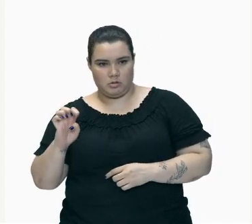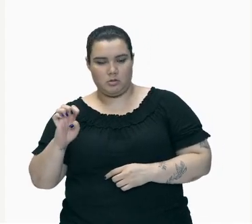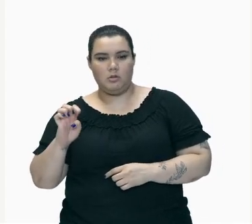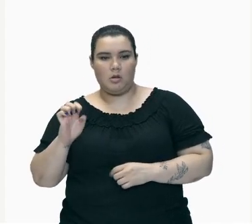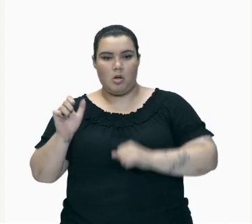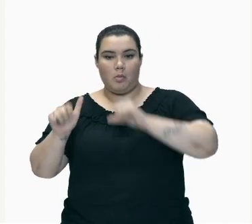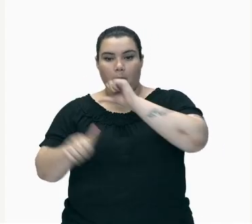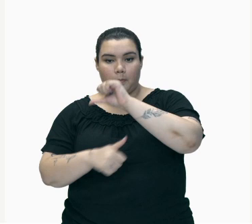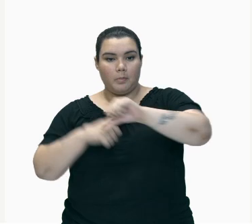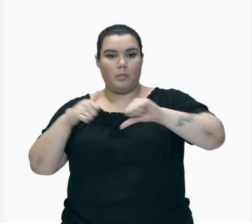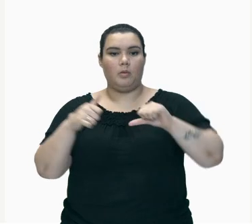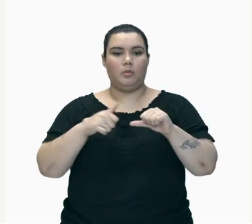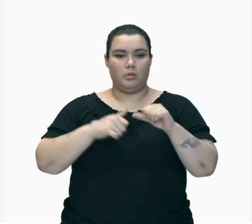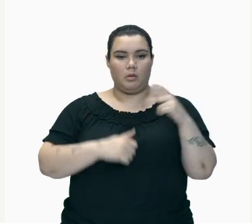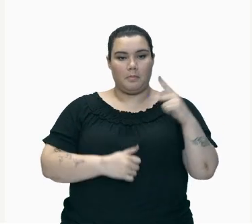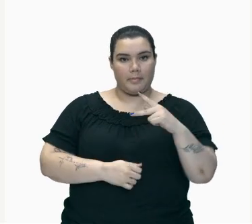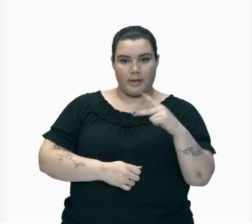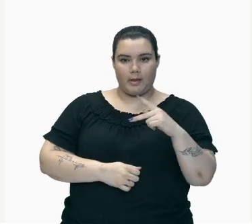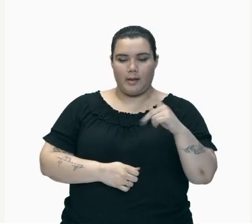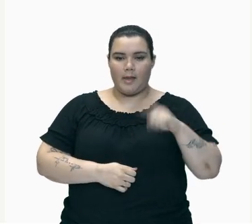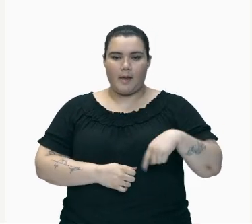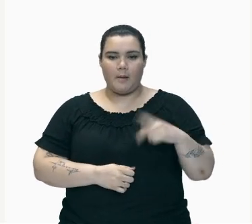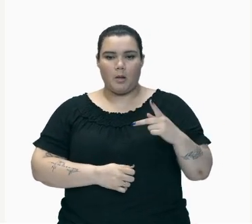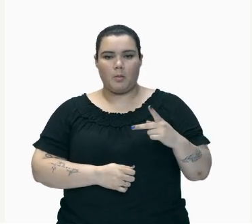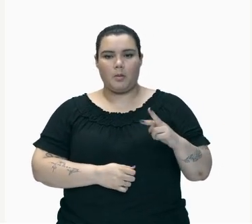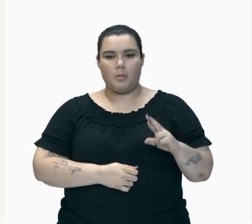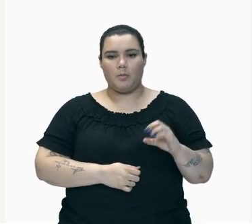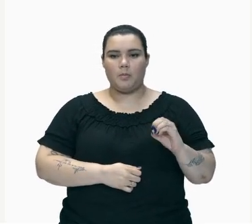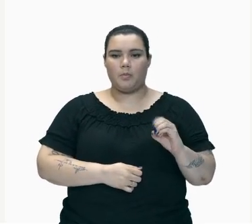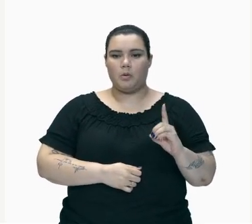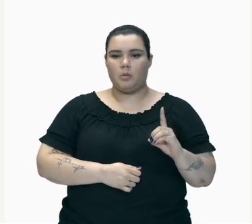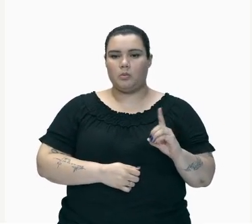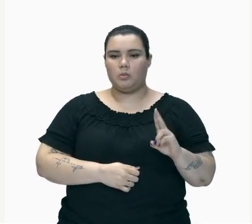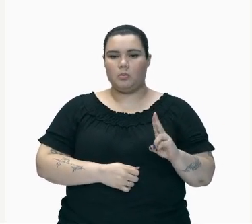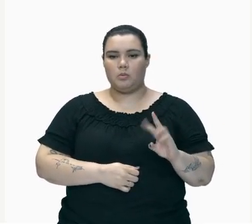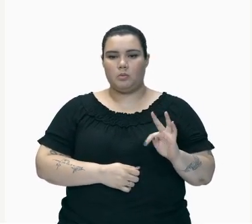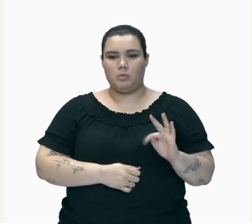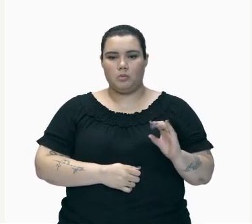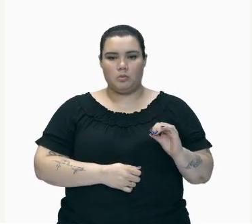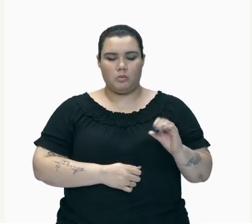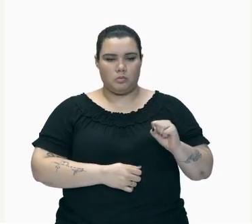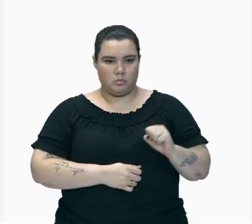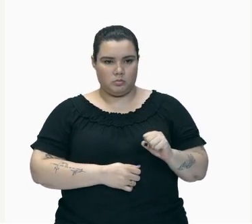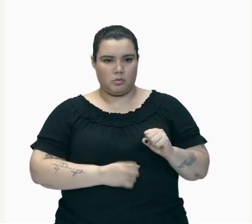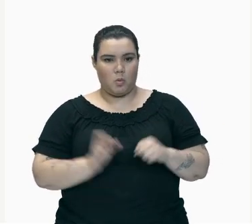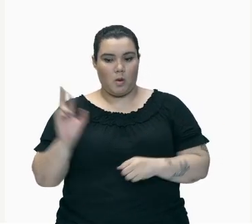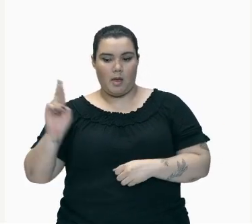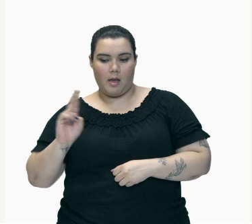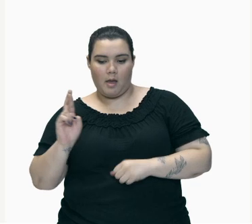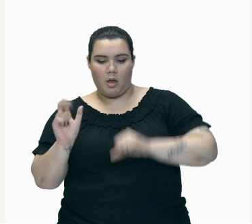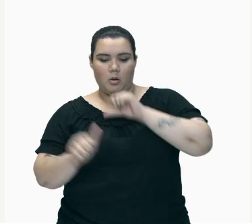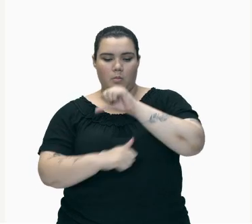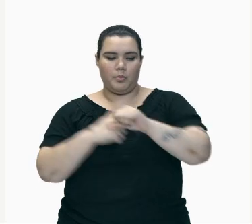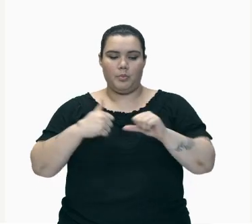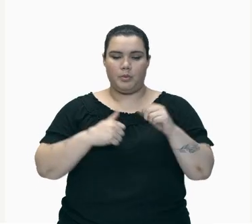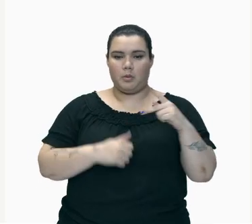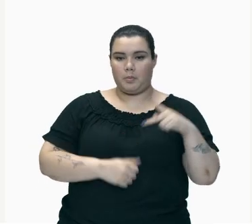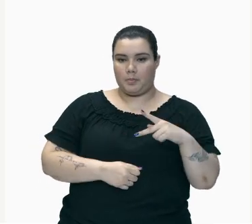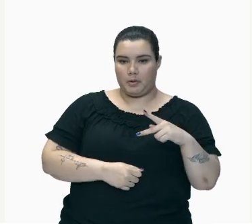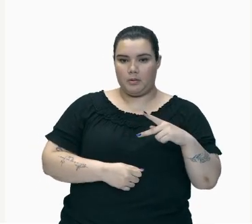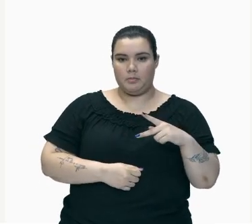vão Que Formar Os Produtos Então Os reagentes Vão reagir E vão Formar Os